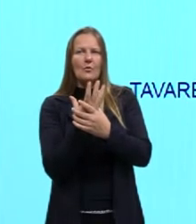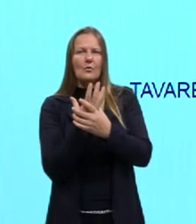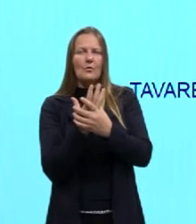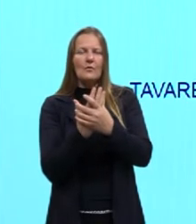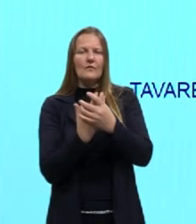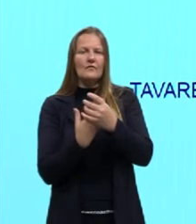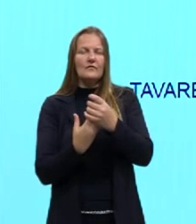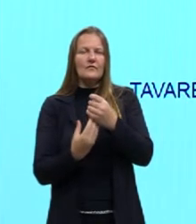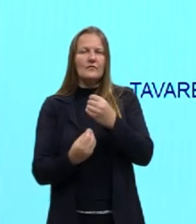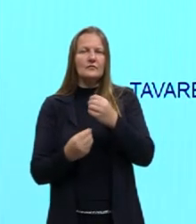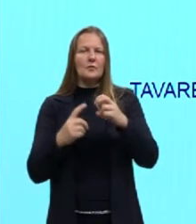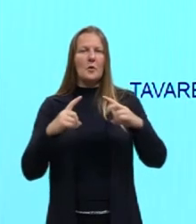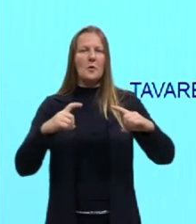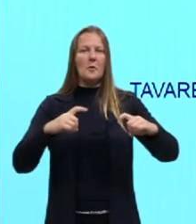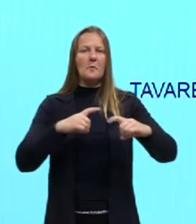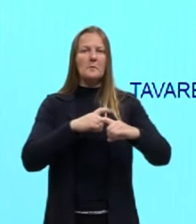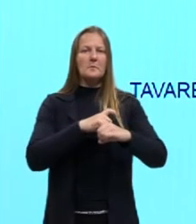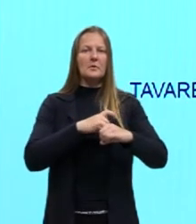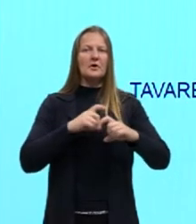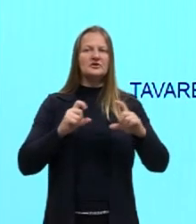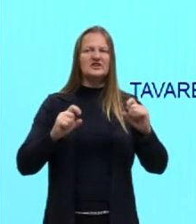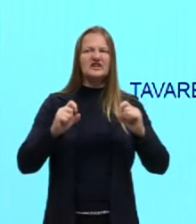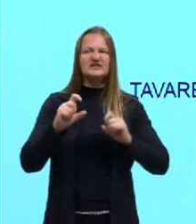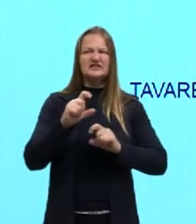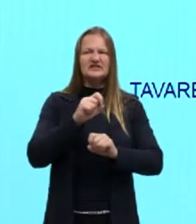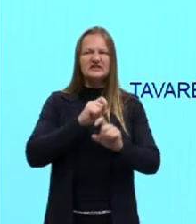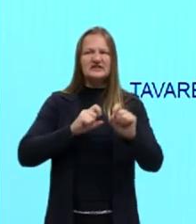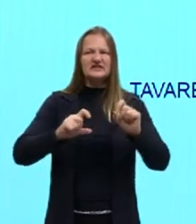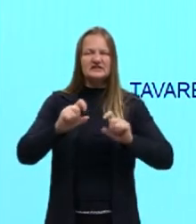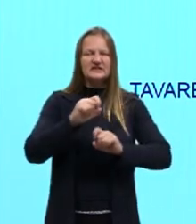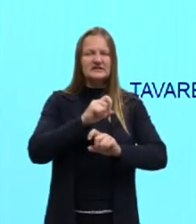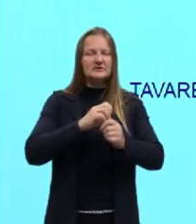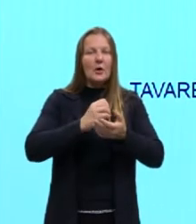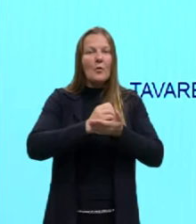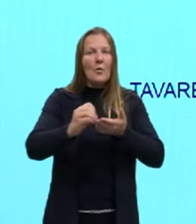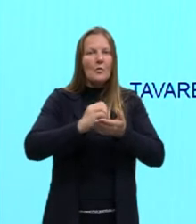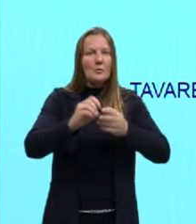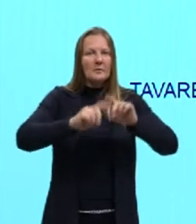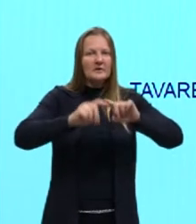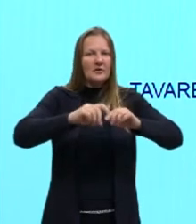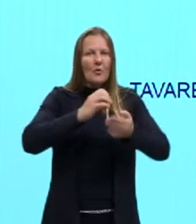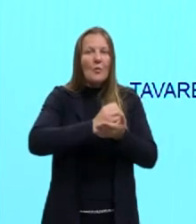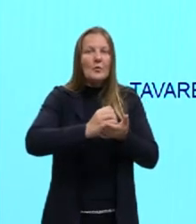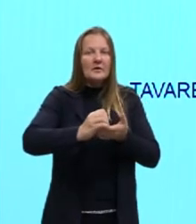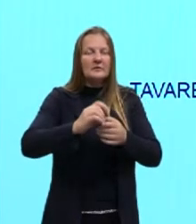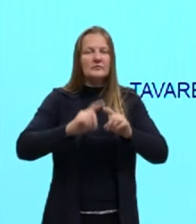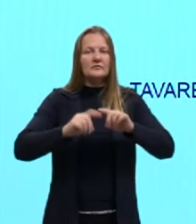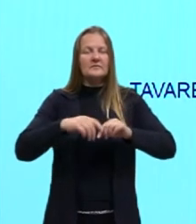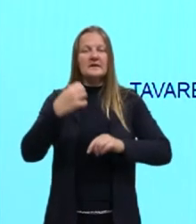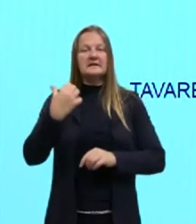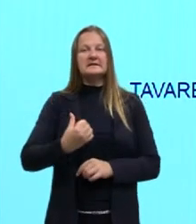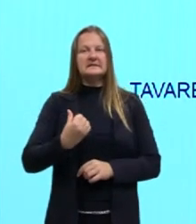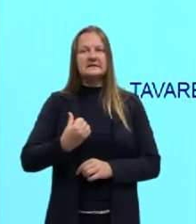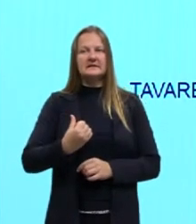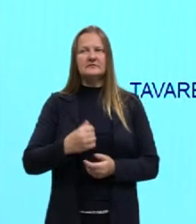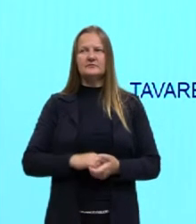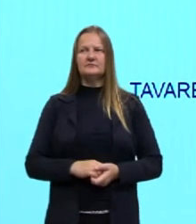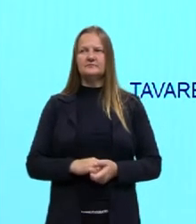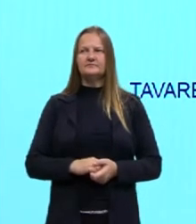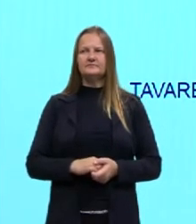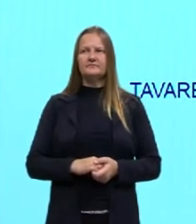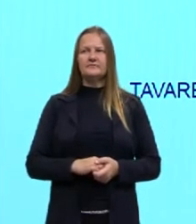de bactérias consomem a matéria orgânica. Aqui, ó, os filtros. Na sexta etapa, são as